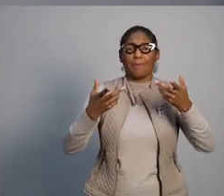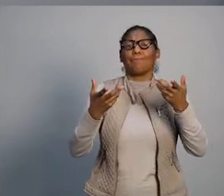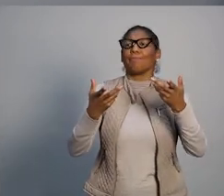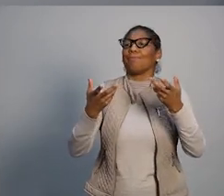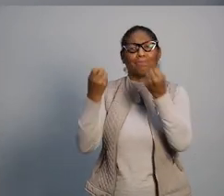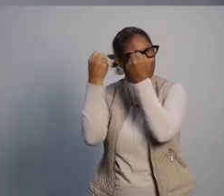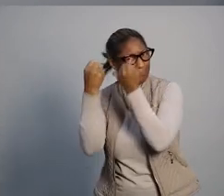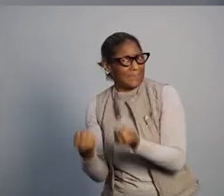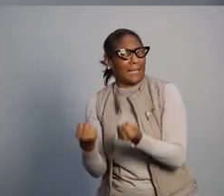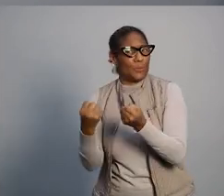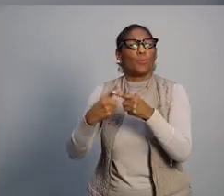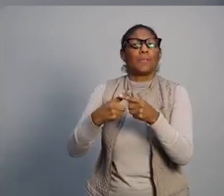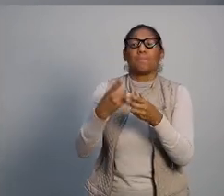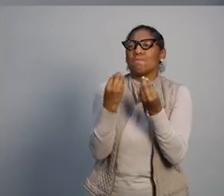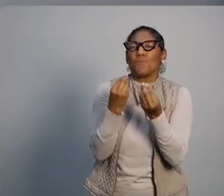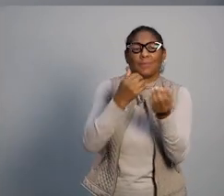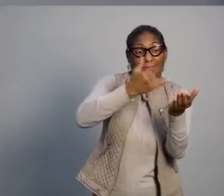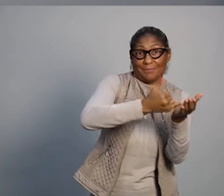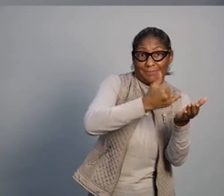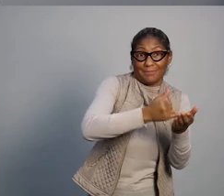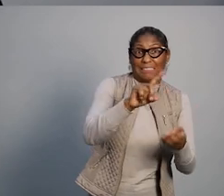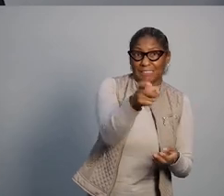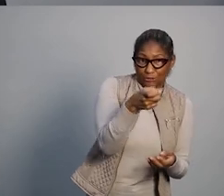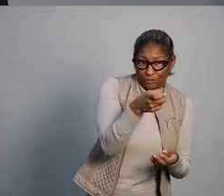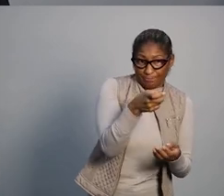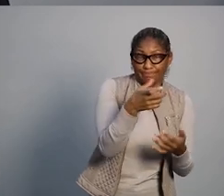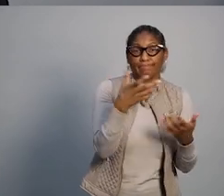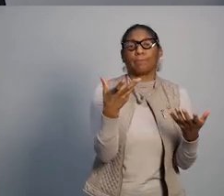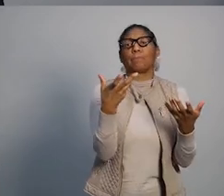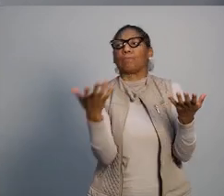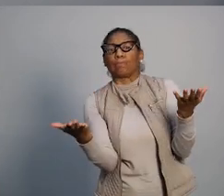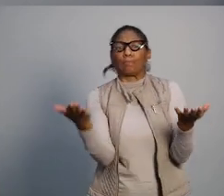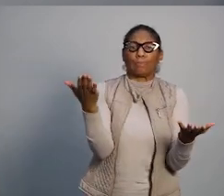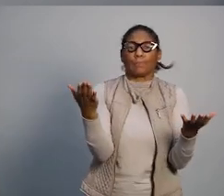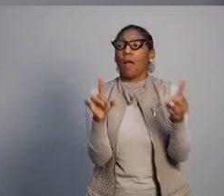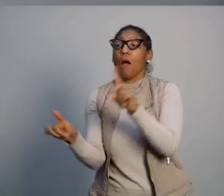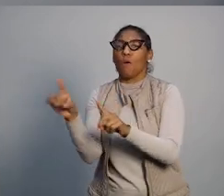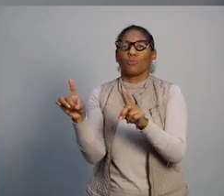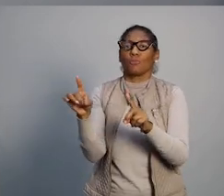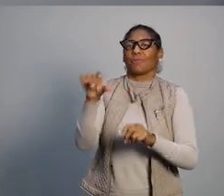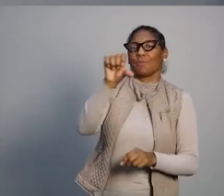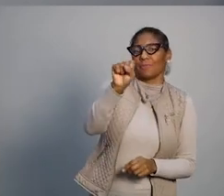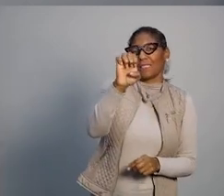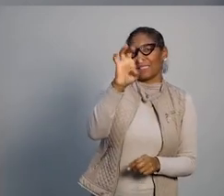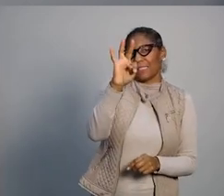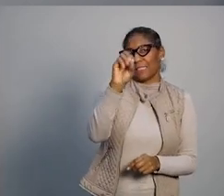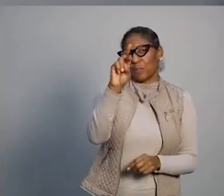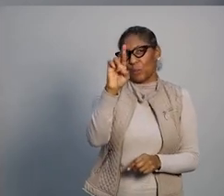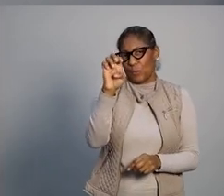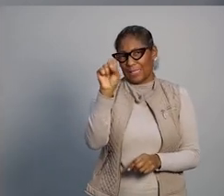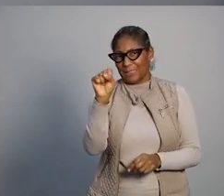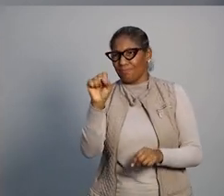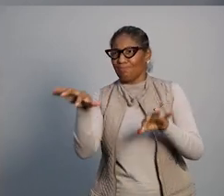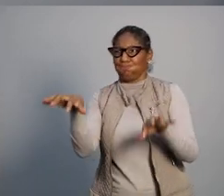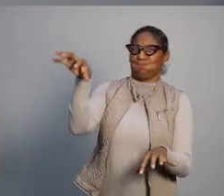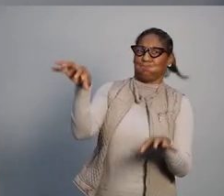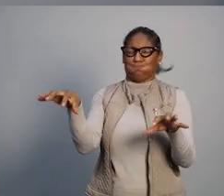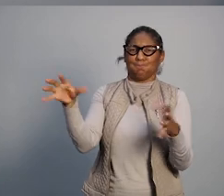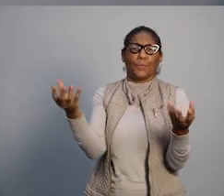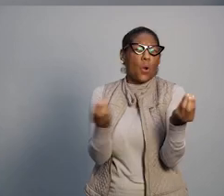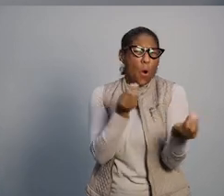setores econômicos com benefícios fiscais diversos, acaba sobrecarregando outros setores com o imposto.